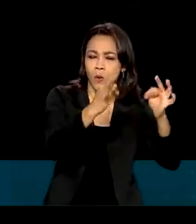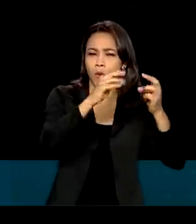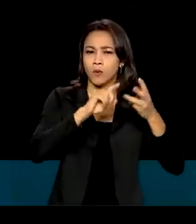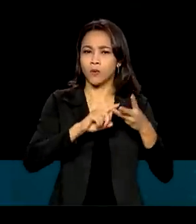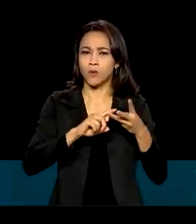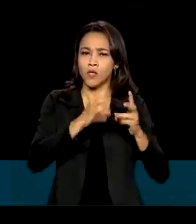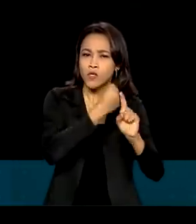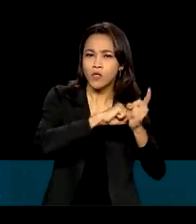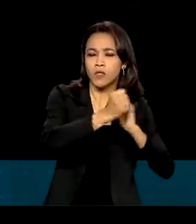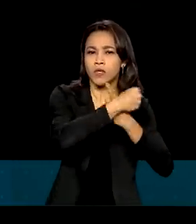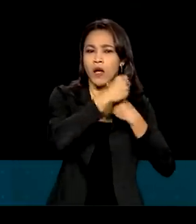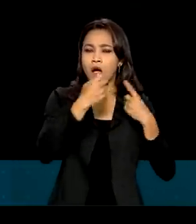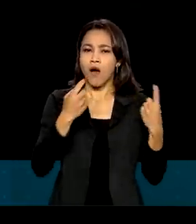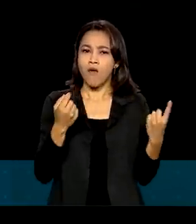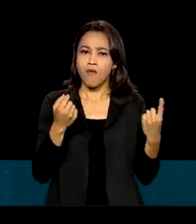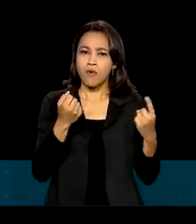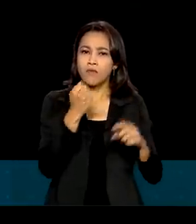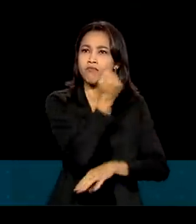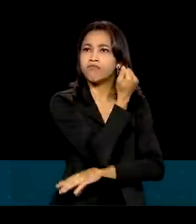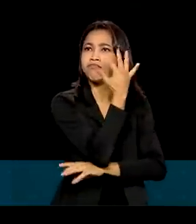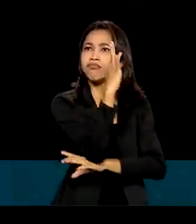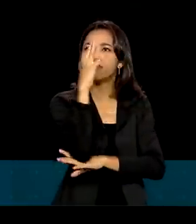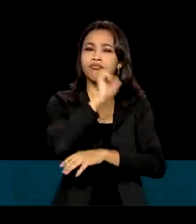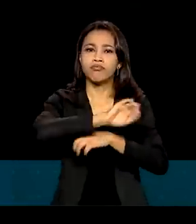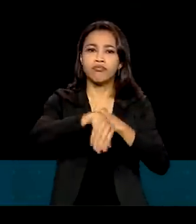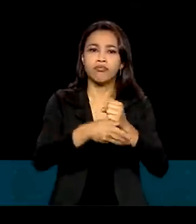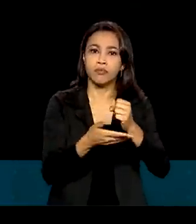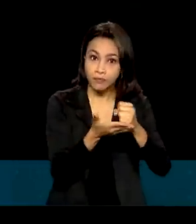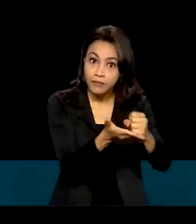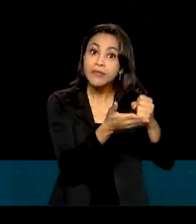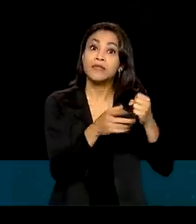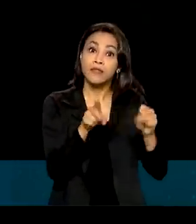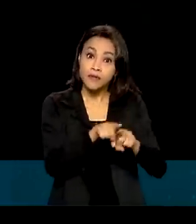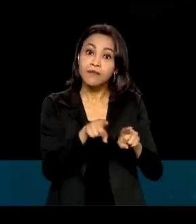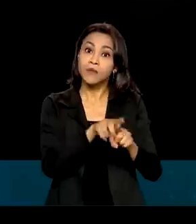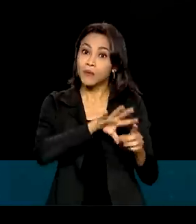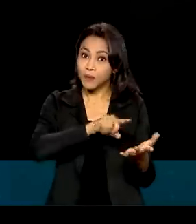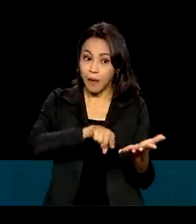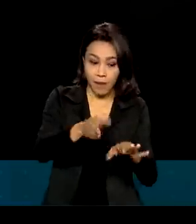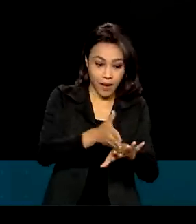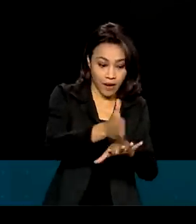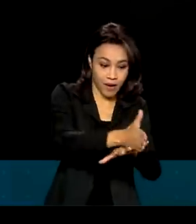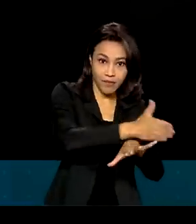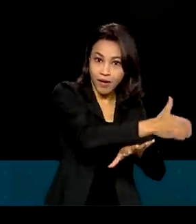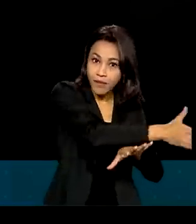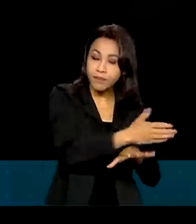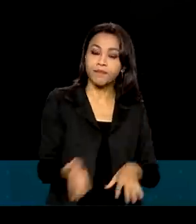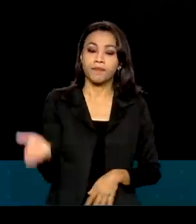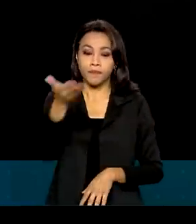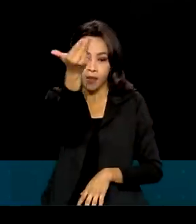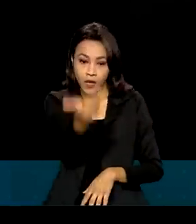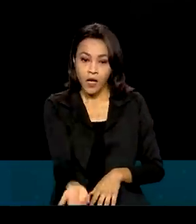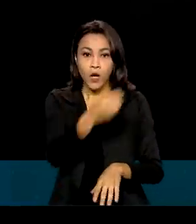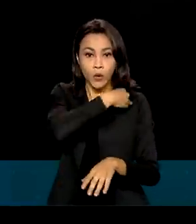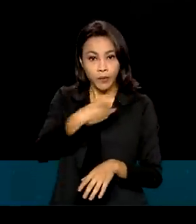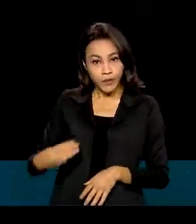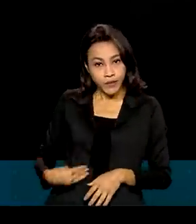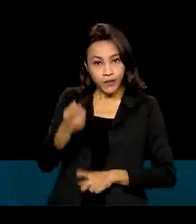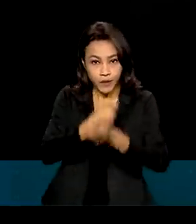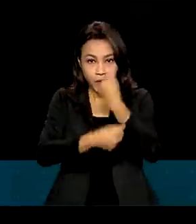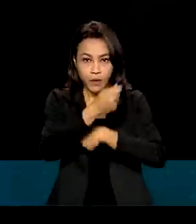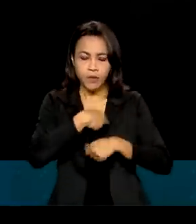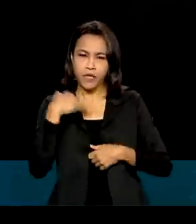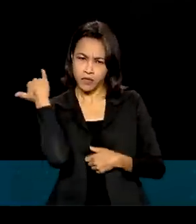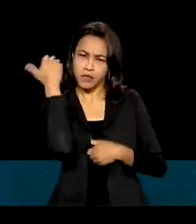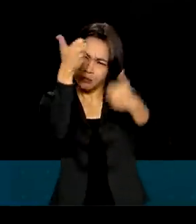capital social, no capital ambiental, no capital reputacional. O ministro da Economia também ressaltou a importância do BNDES,